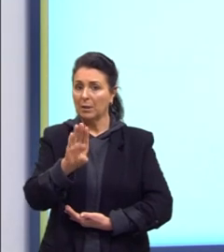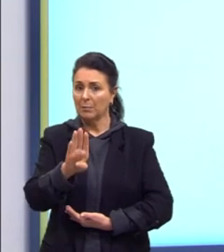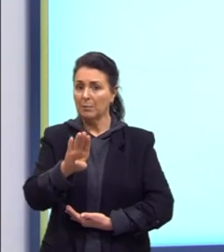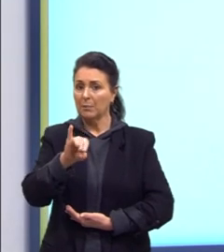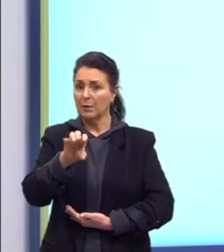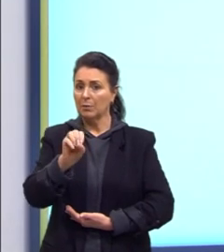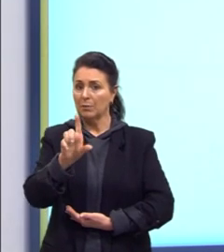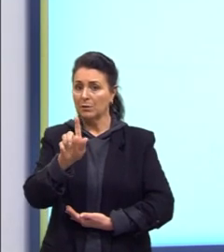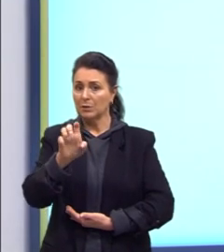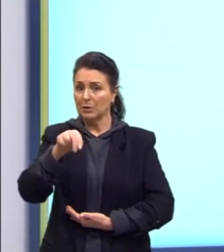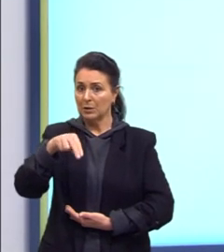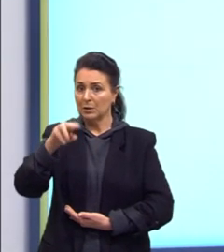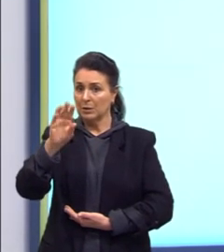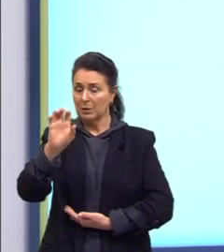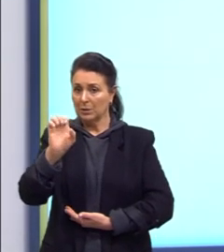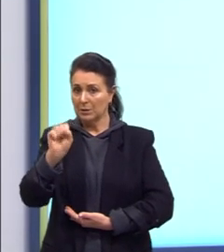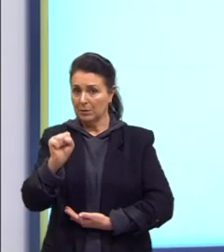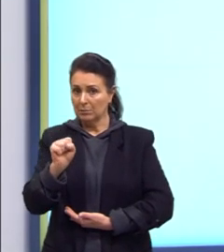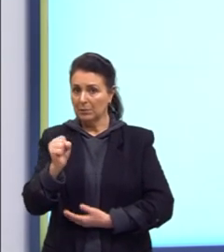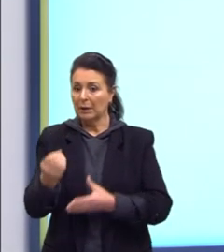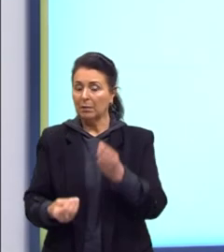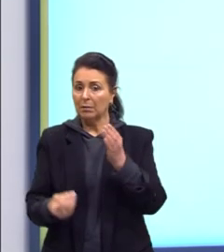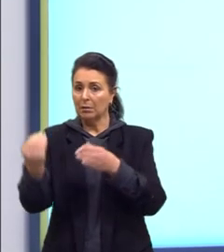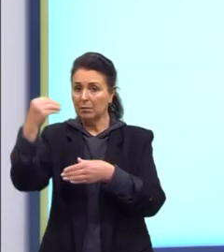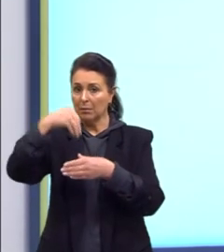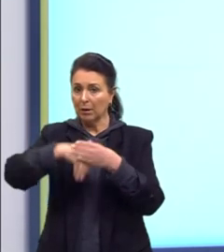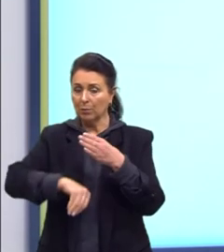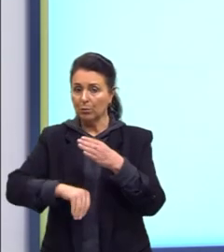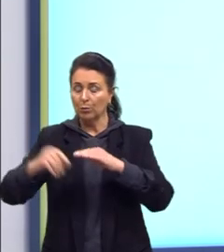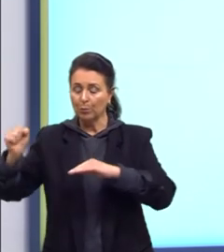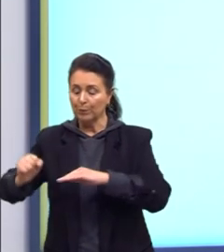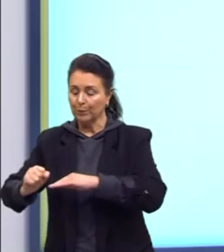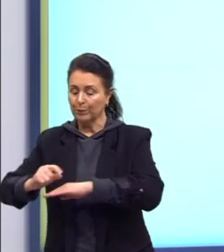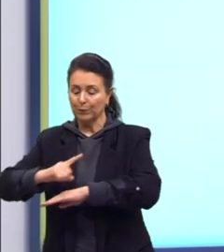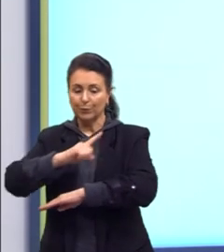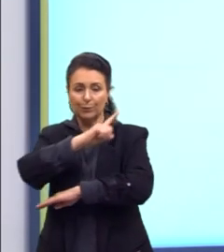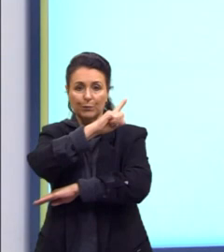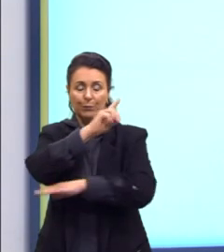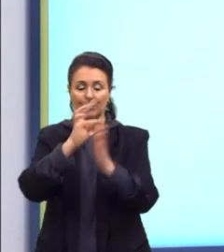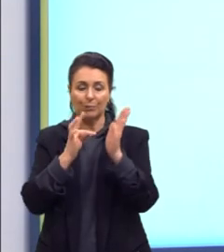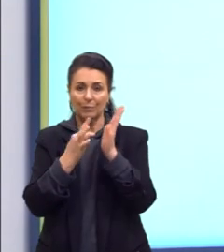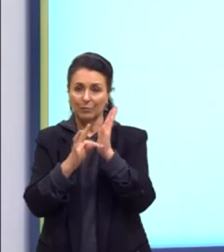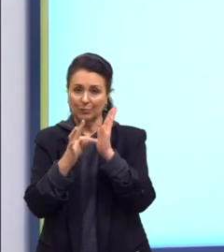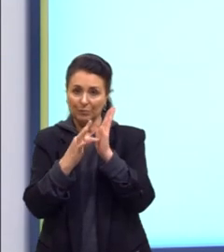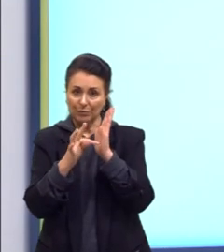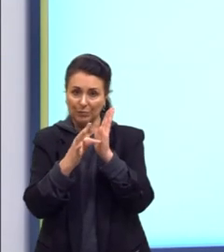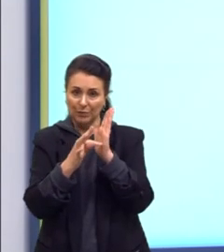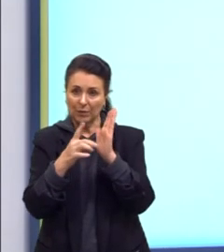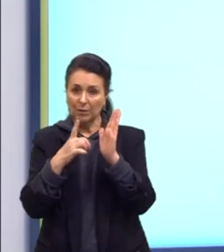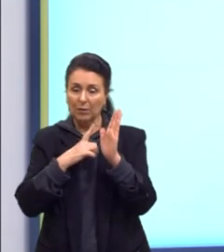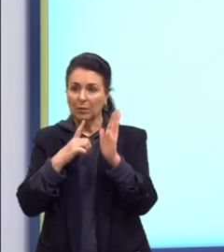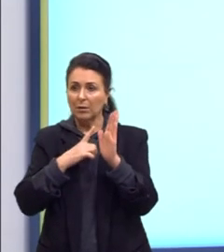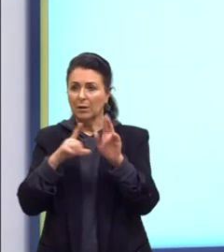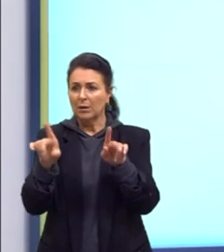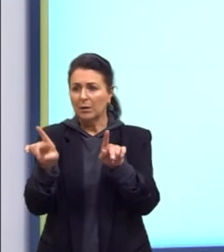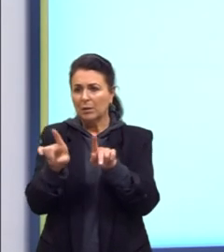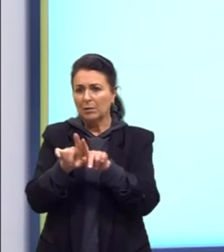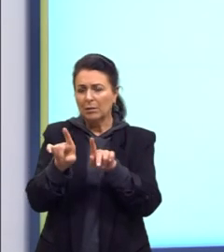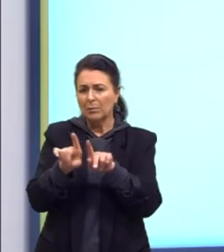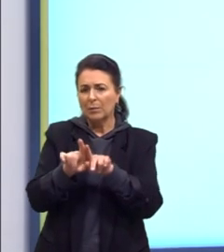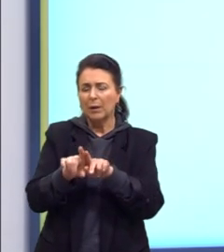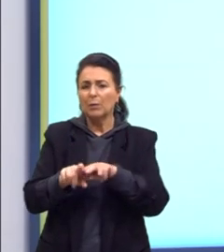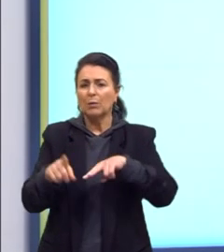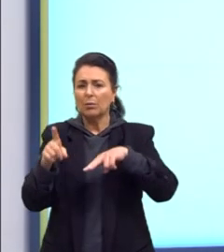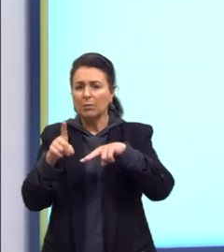evolucionismo. Dentro do evolucionismo, que traz a evolução, temos o lamarquismo, o darwinismo